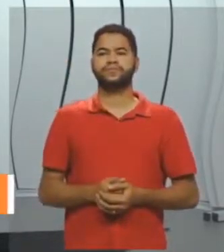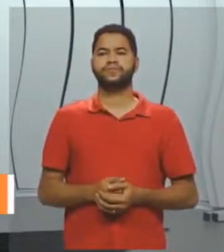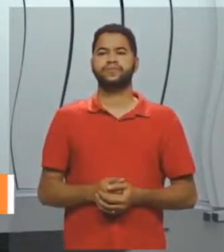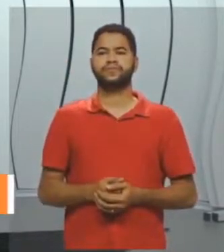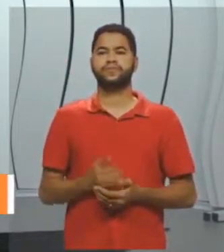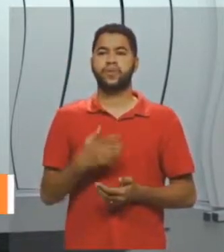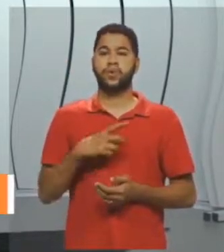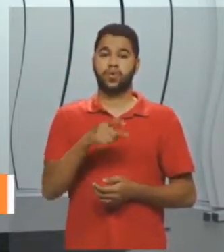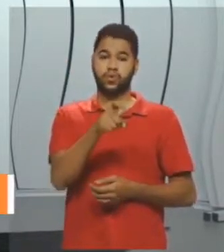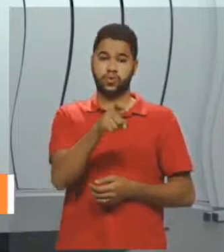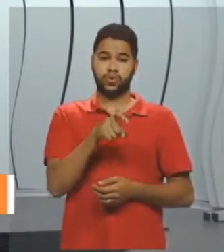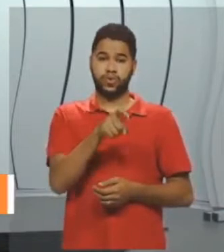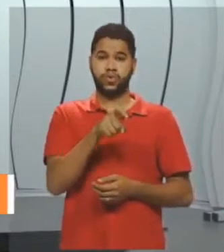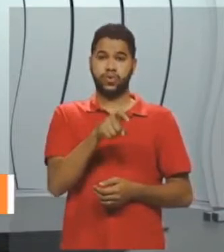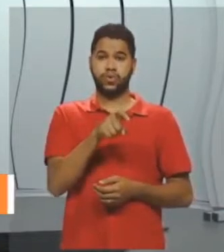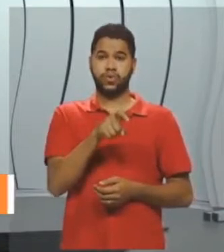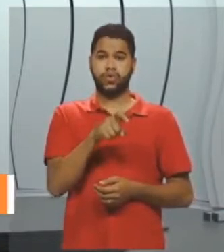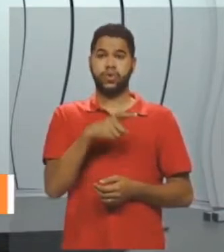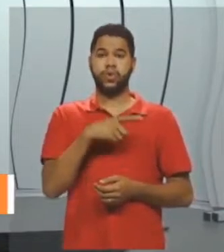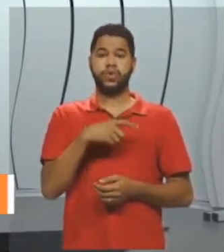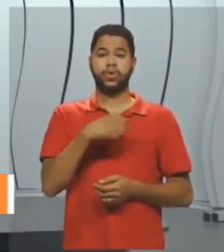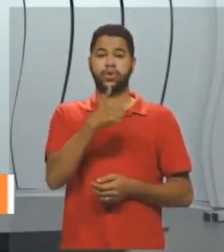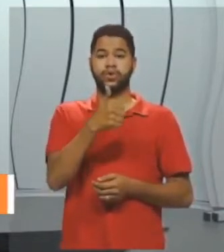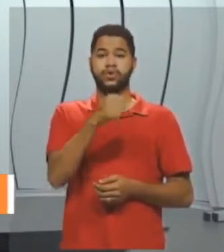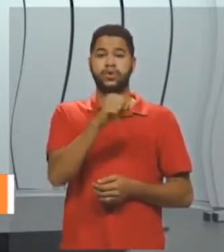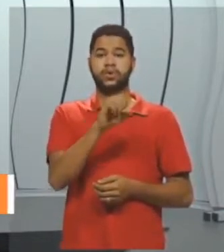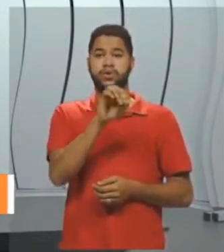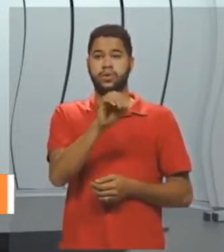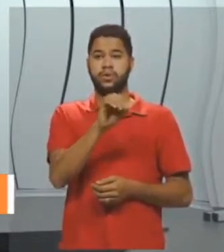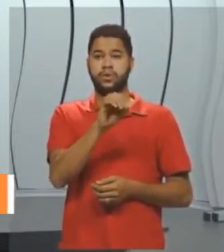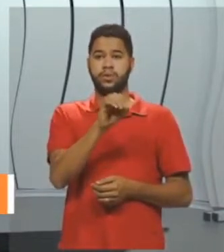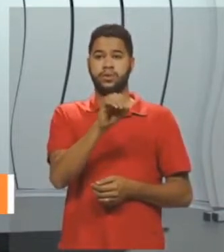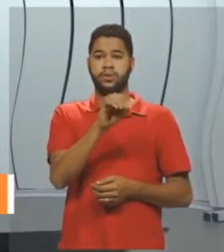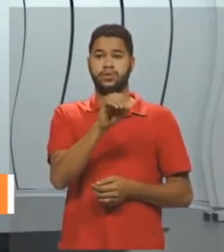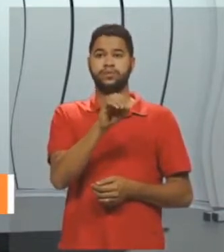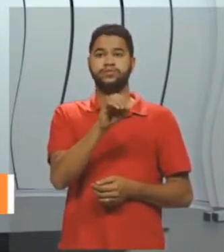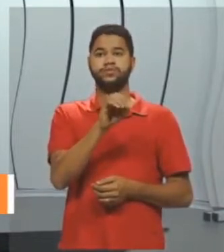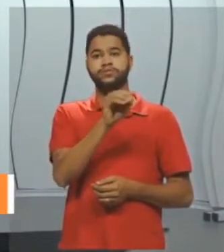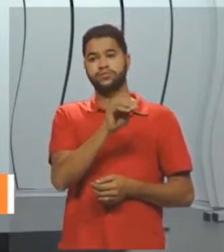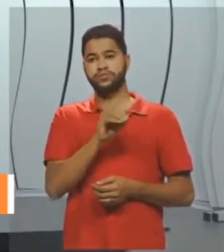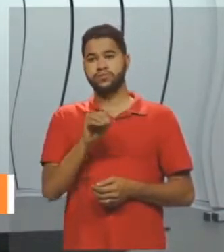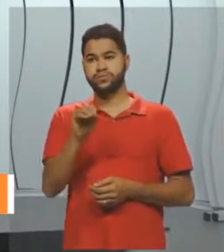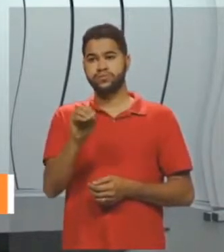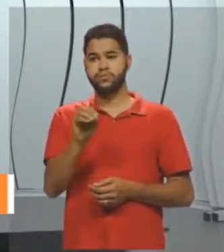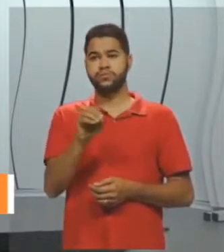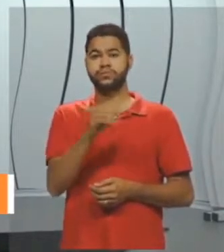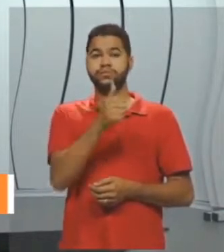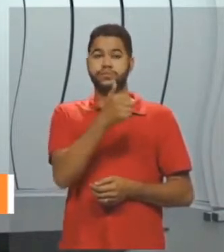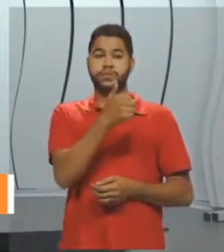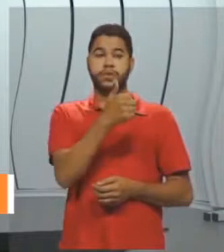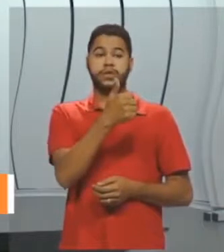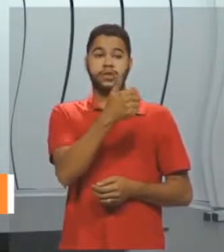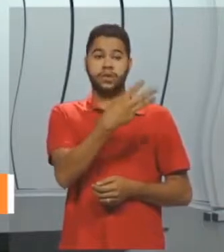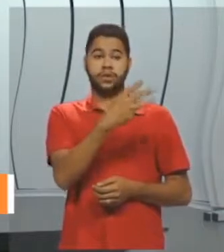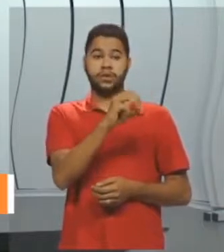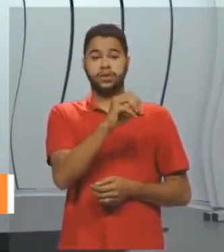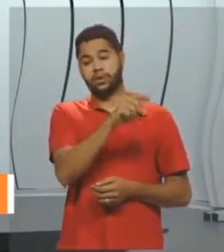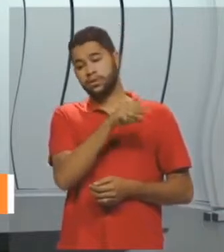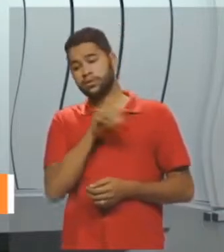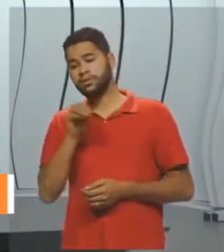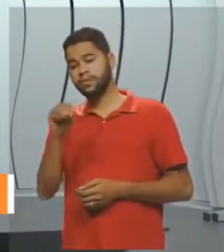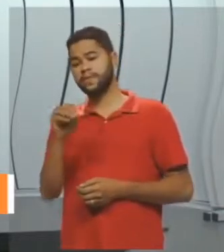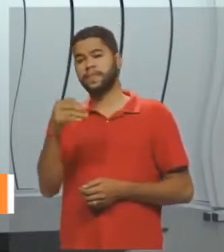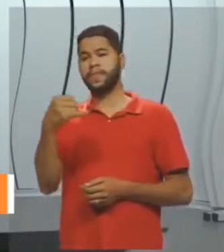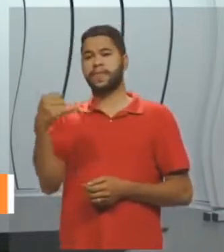isolei o X, passei o 180, continuou do lado de cá, e o 130 negativo e o